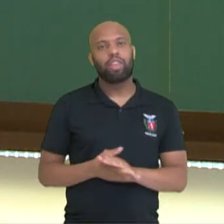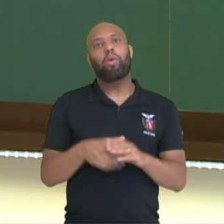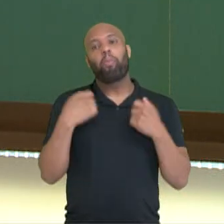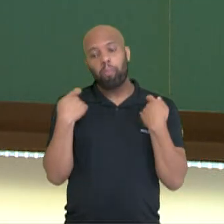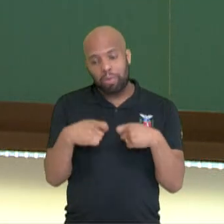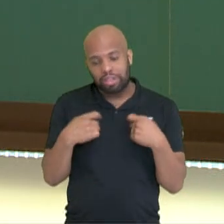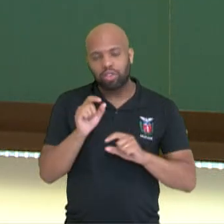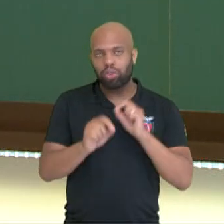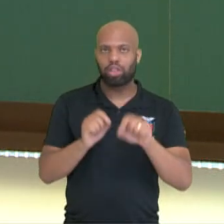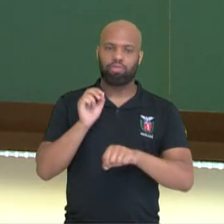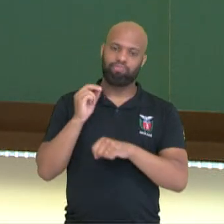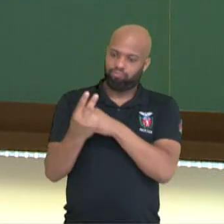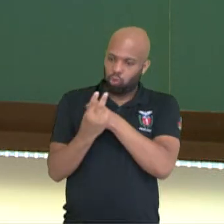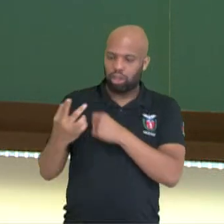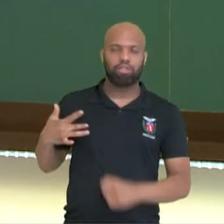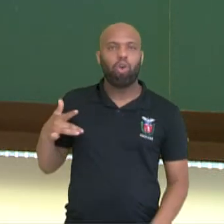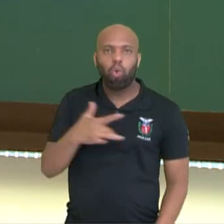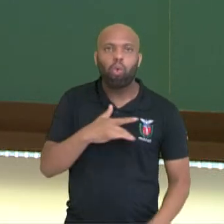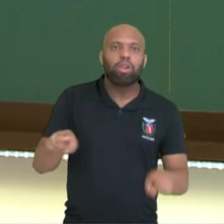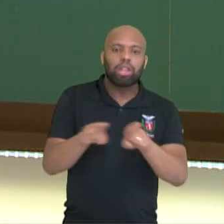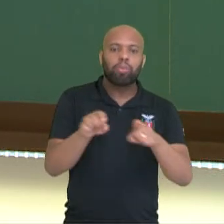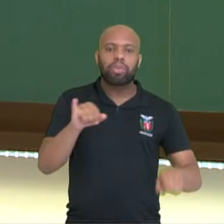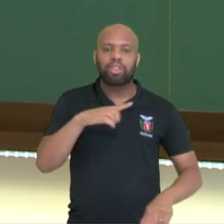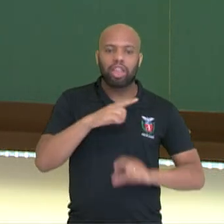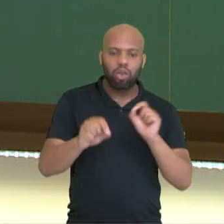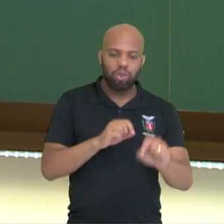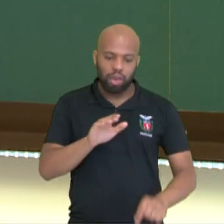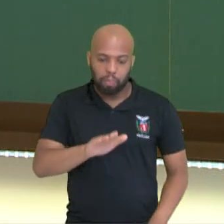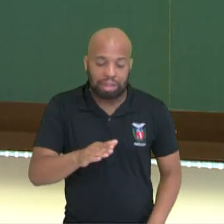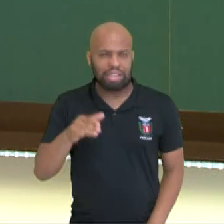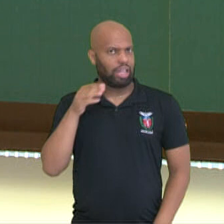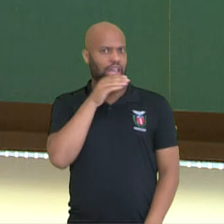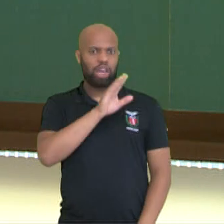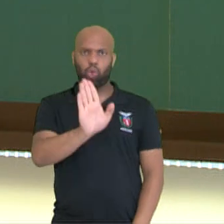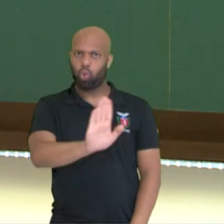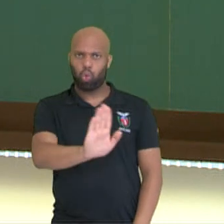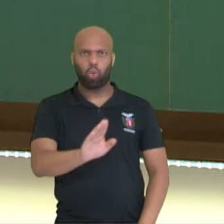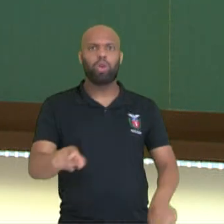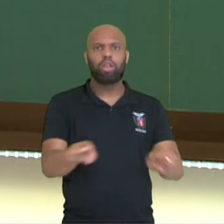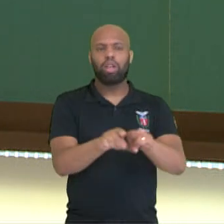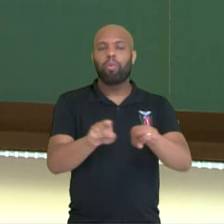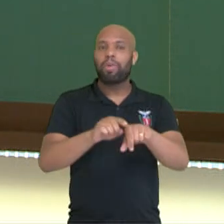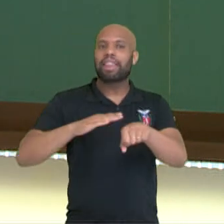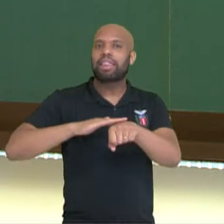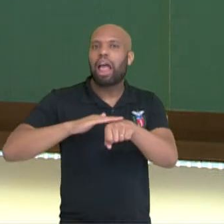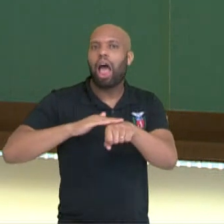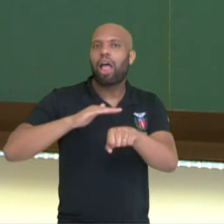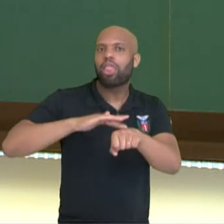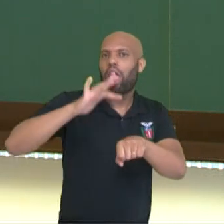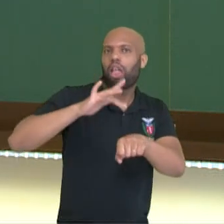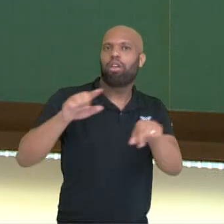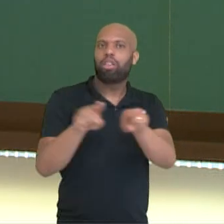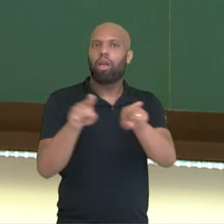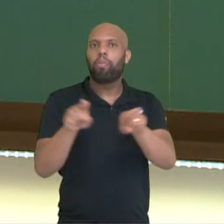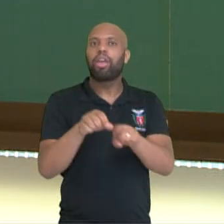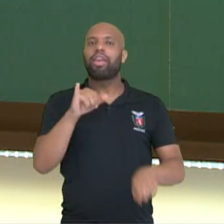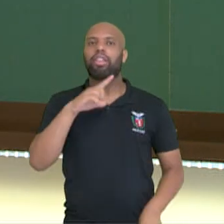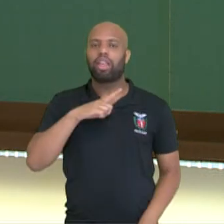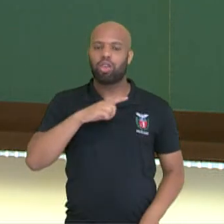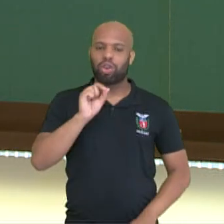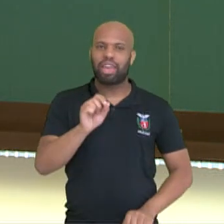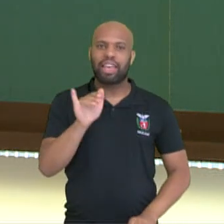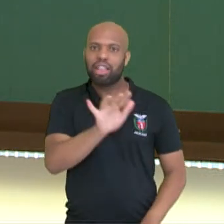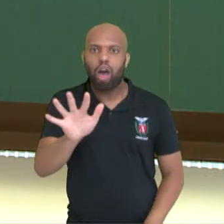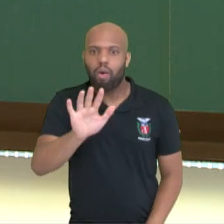saúde? Ou quando você se aproxima de algo que está muito quente, pelo tato, às vezes pelo vapor, você